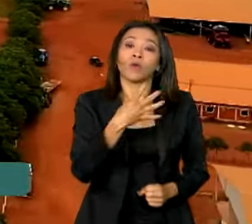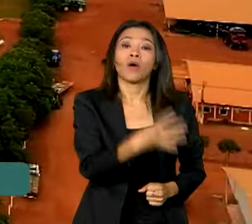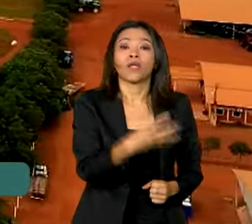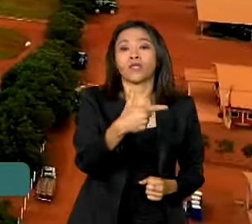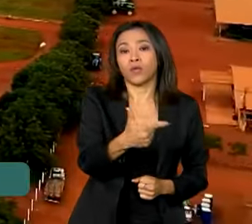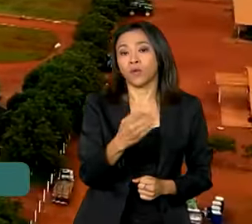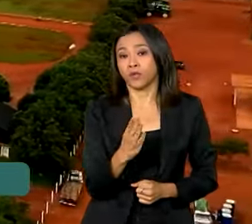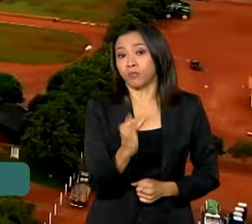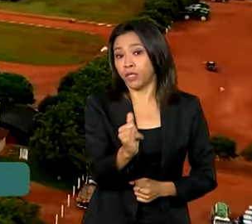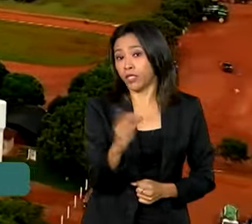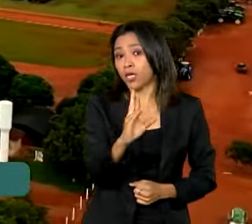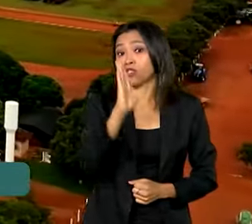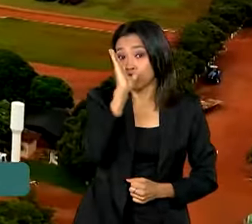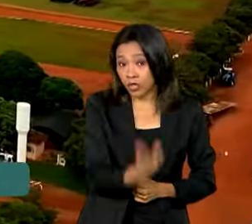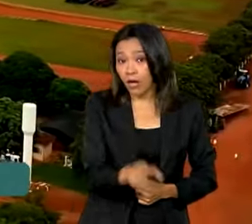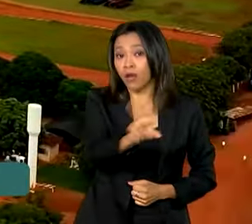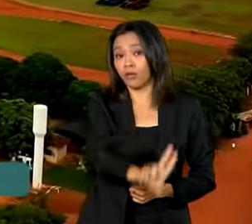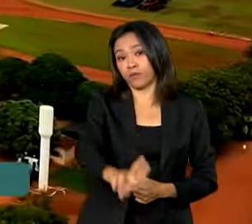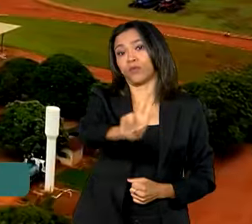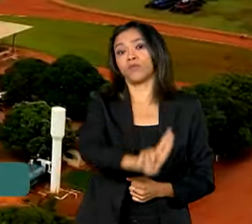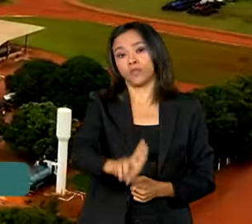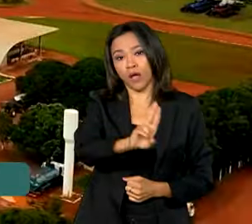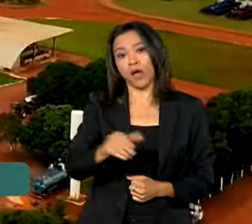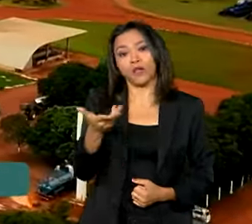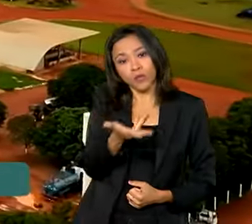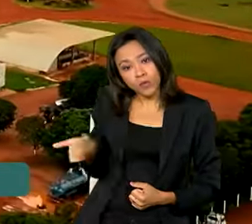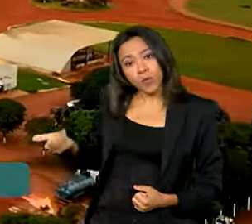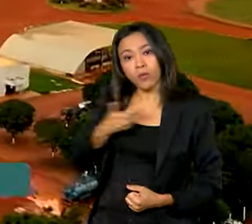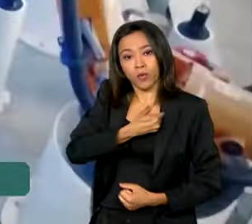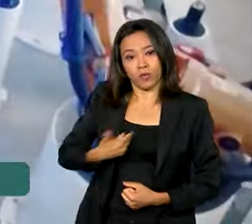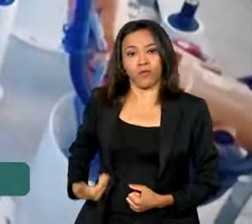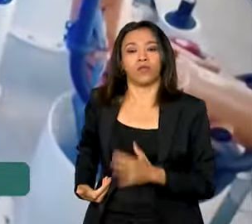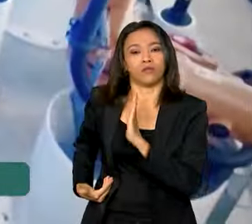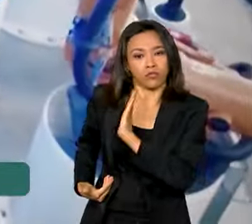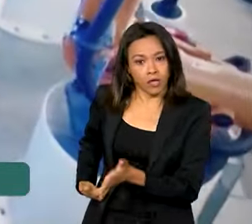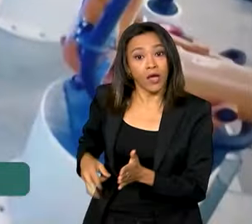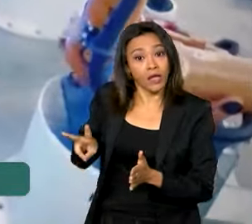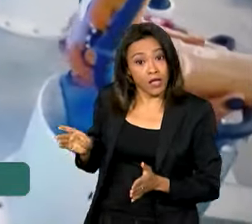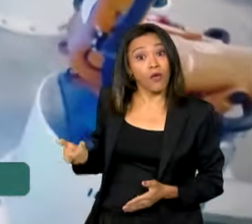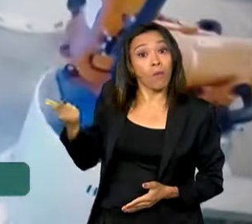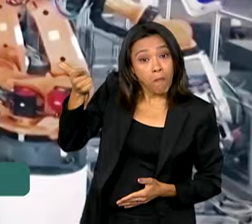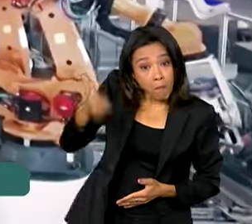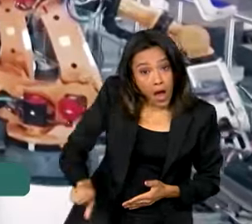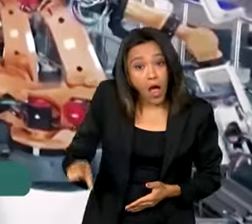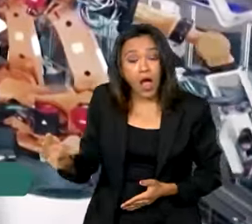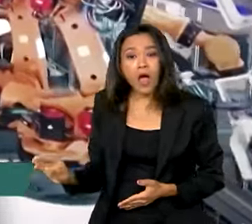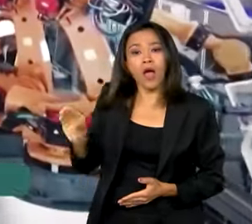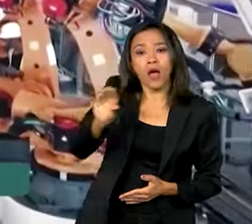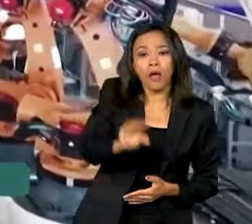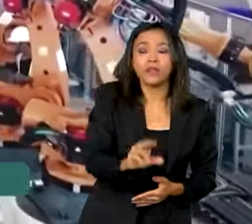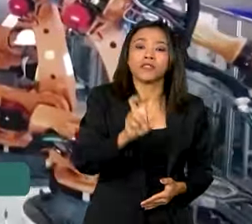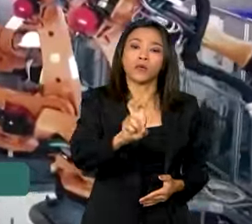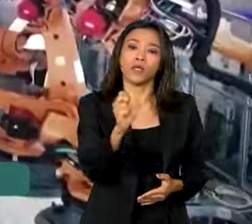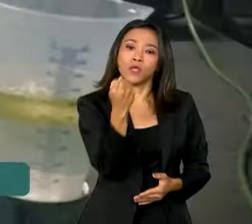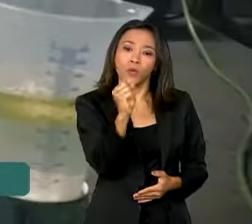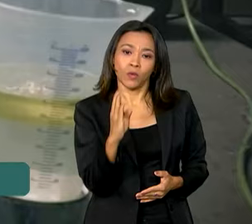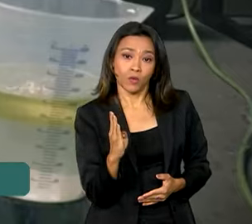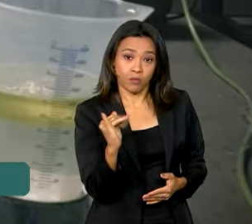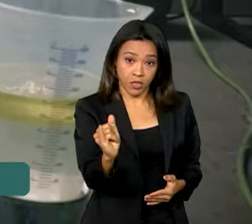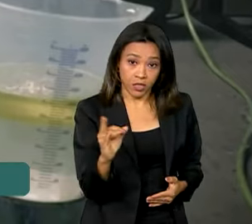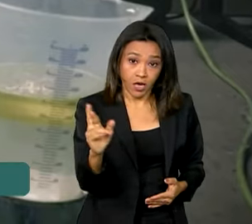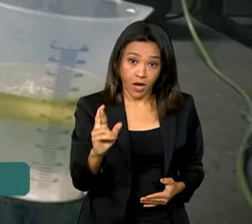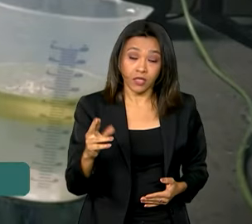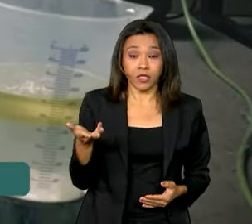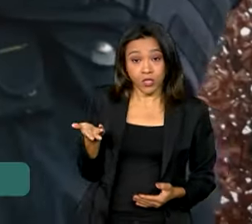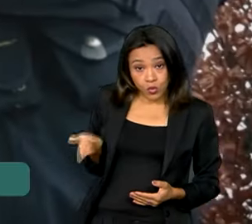já foram alocados pelo poder público, que também vai investir outros R$ 58 bilhões. Os recursos